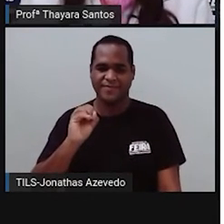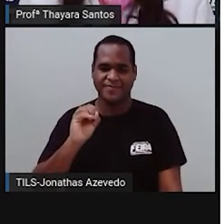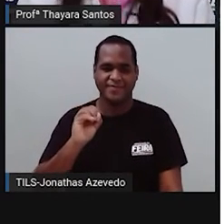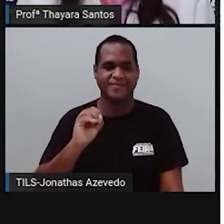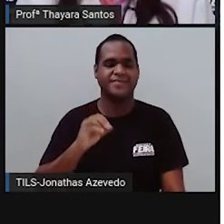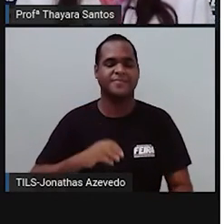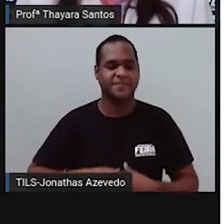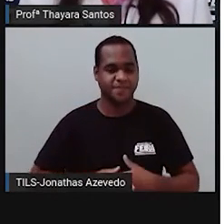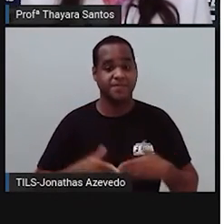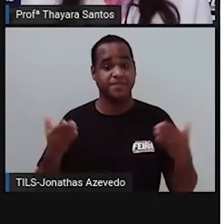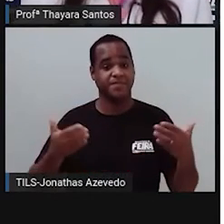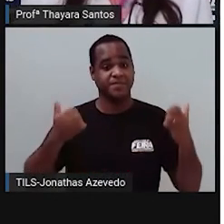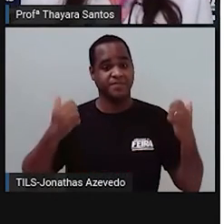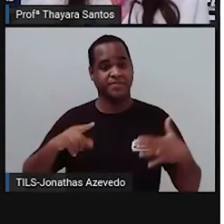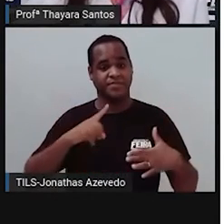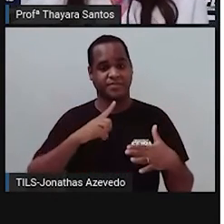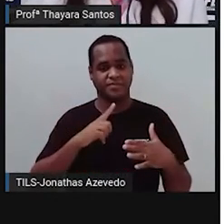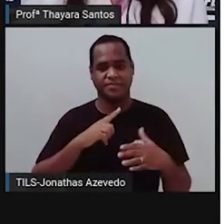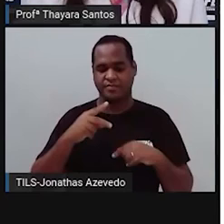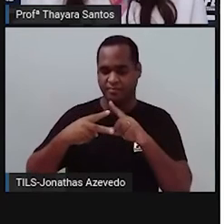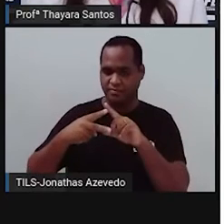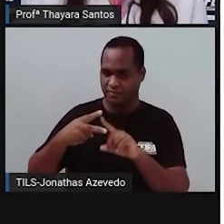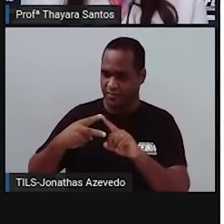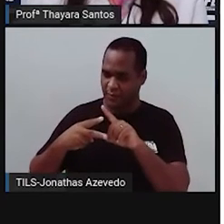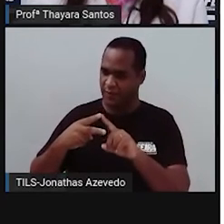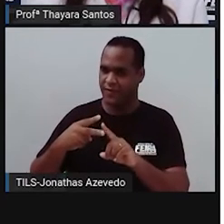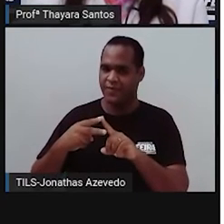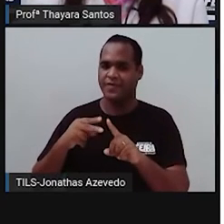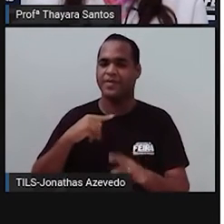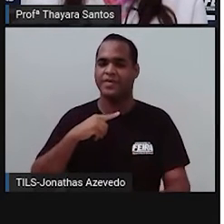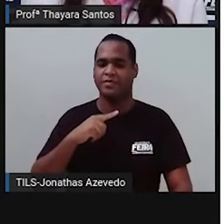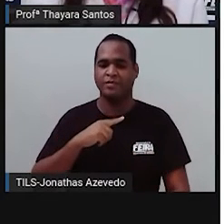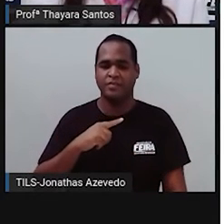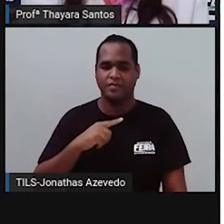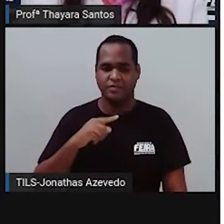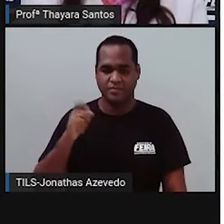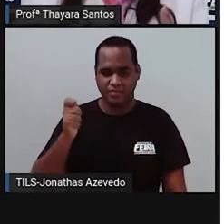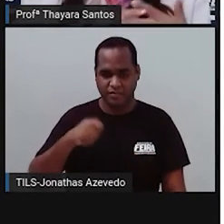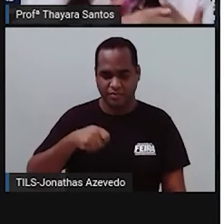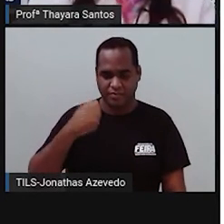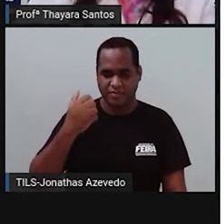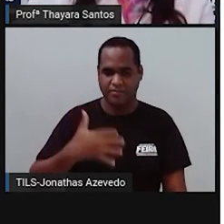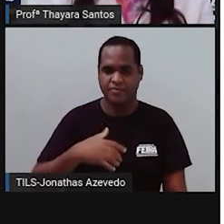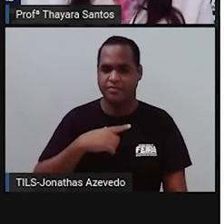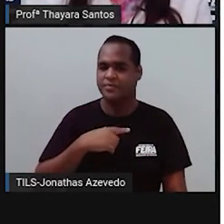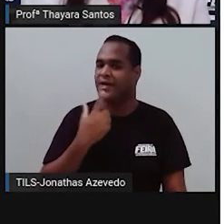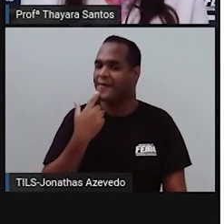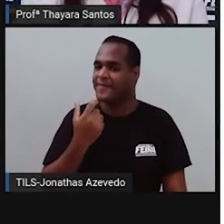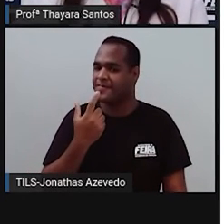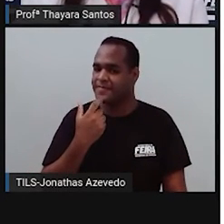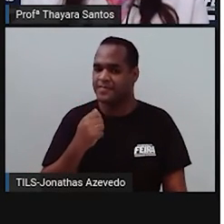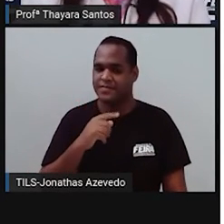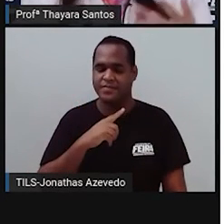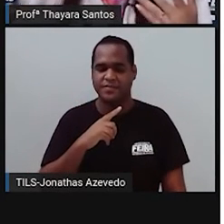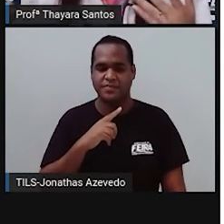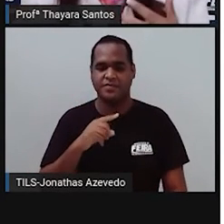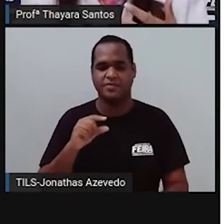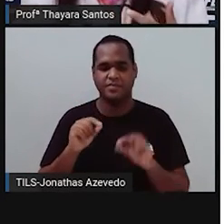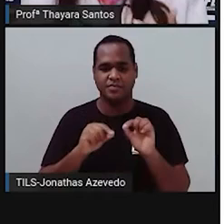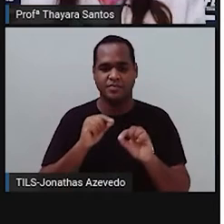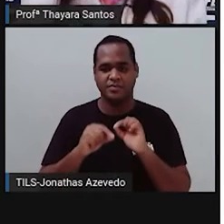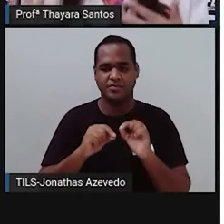Agora, a gente tem mais dois tipos de tecidos conjuntivos aí, que é o tecido conjuntivo sanguíneo e o tecido conjuntivo